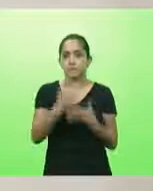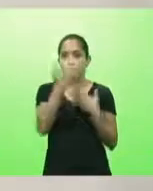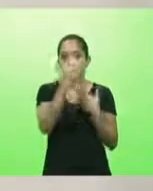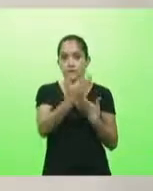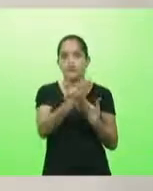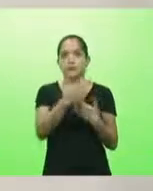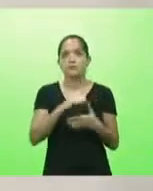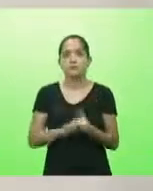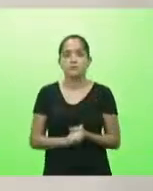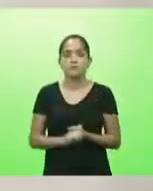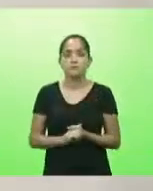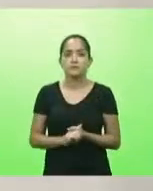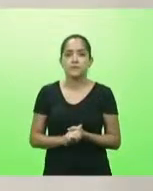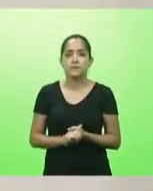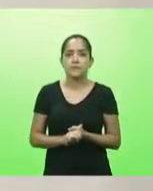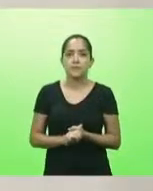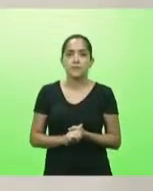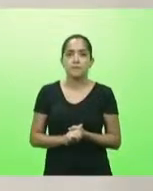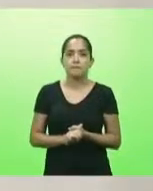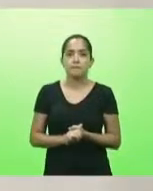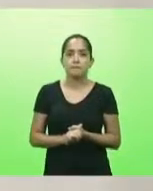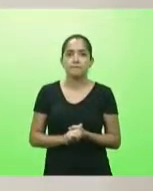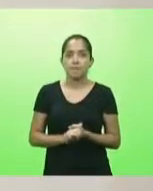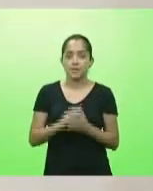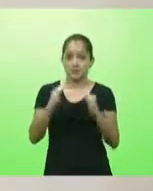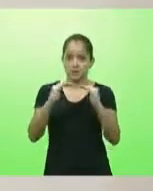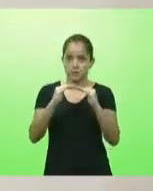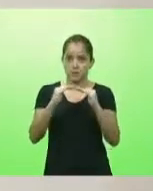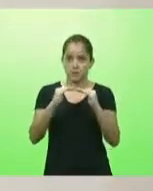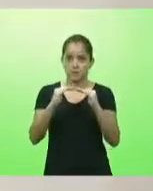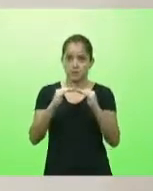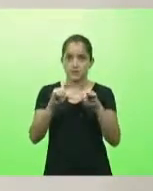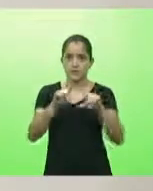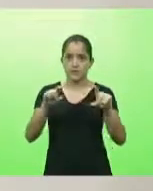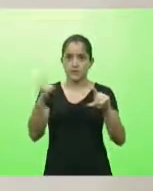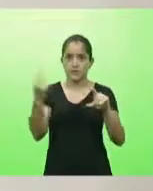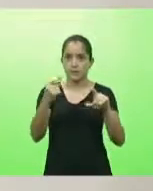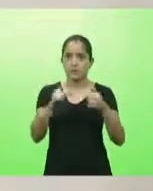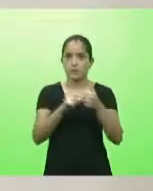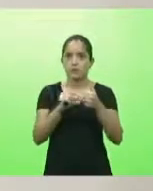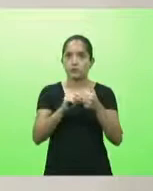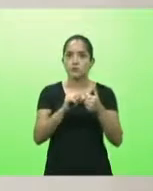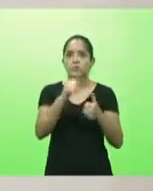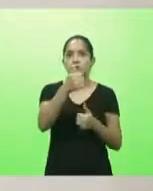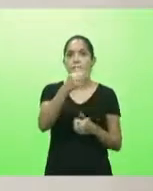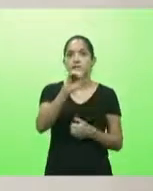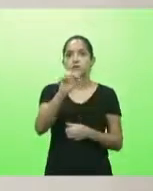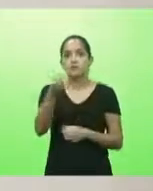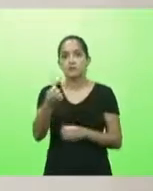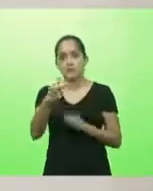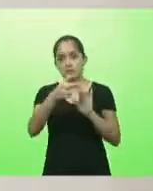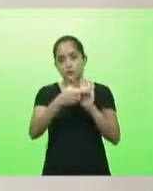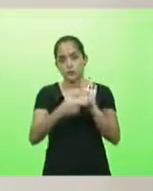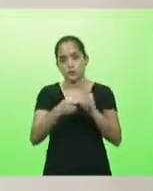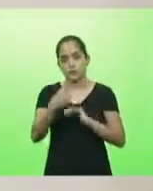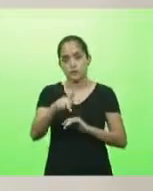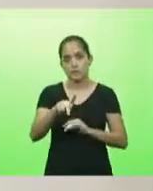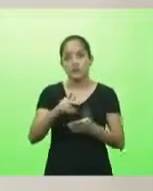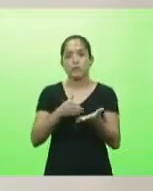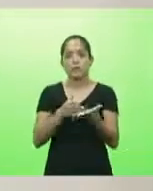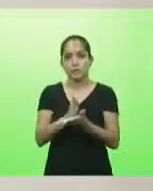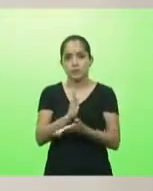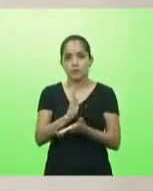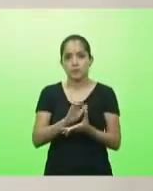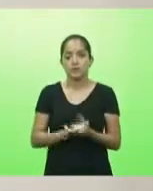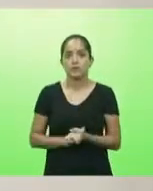deputado Ismael. Em consonância com o parágrafo 1º do artigo nº 106 do Regimento Interno, dou a pura aprovada.